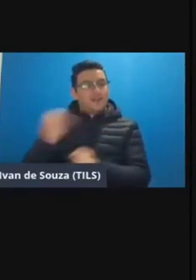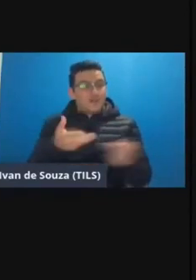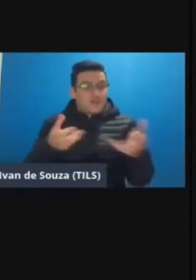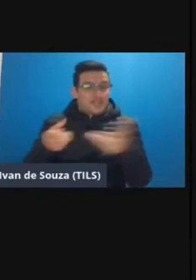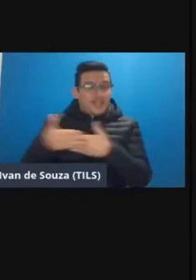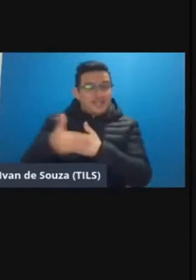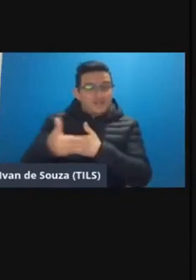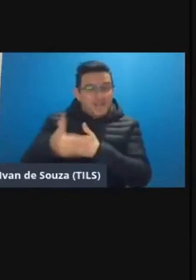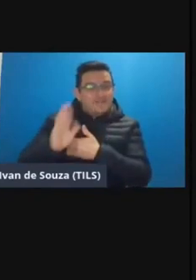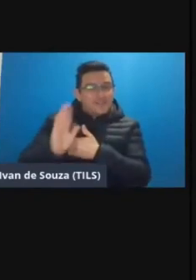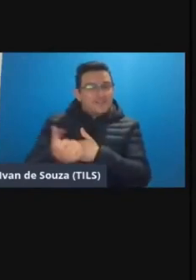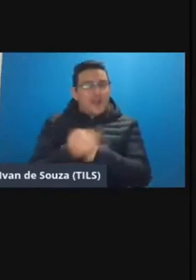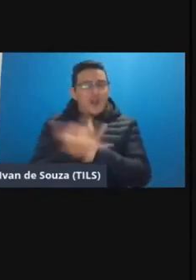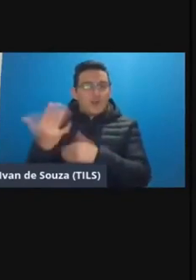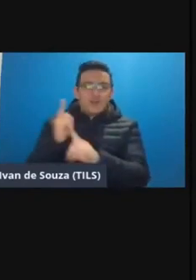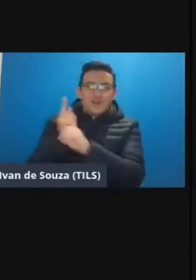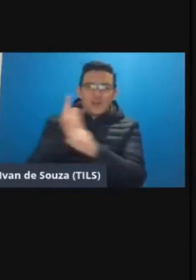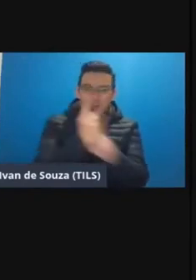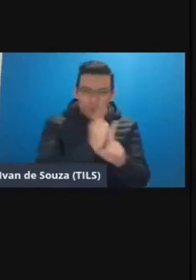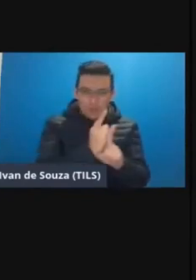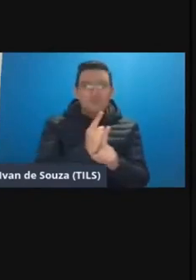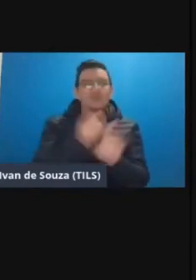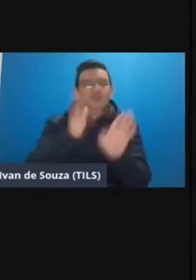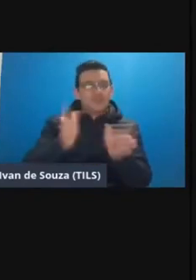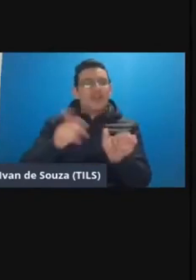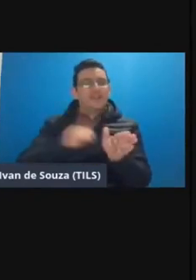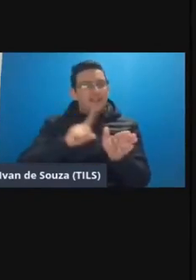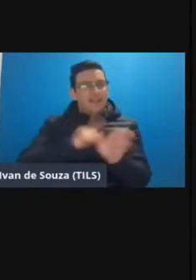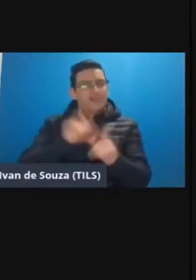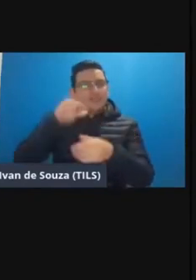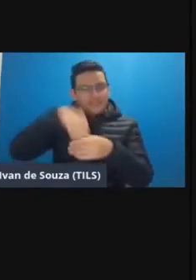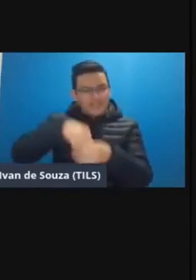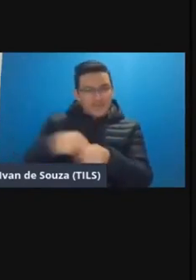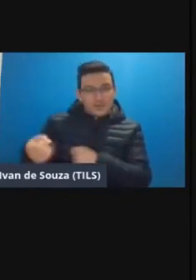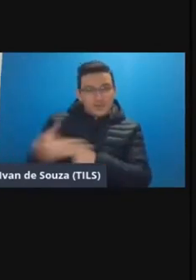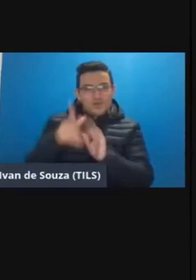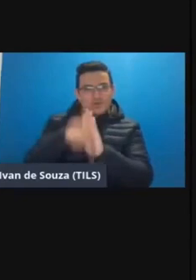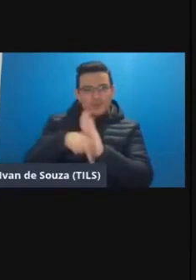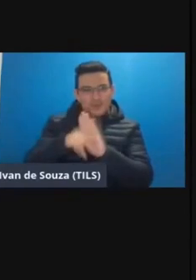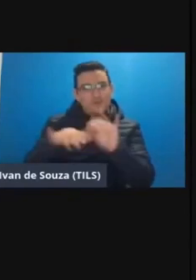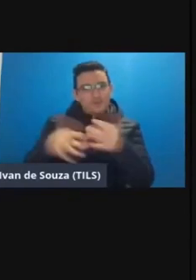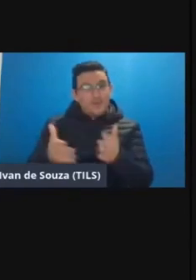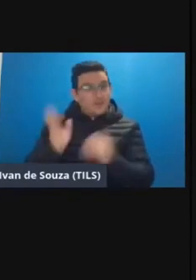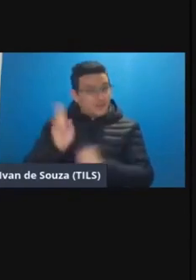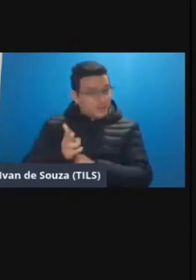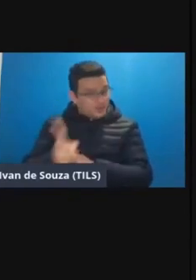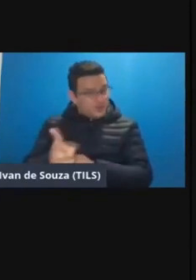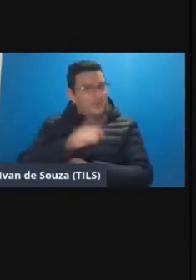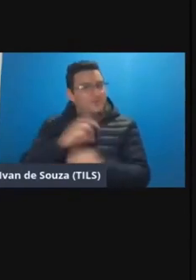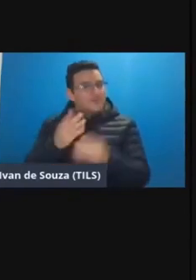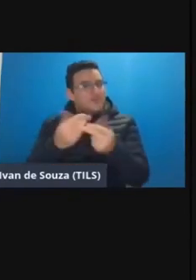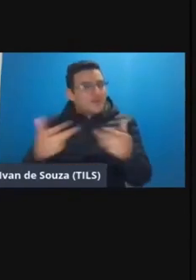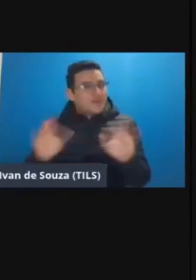em breve já alguns encontros previstos né para dentro desse novo programa então vamos lá tem muita coisa